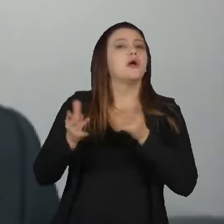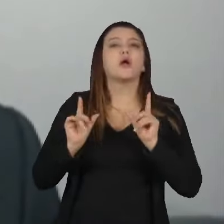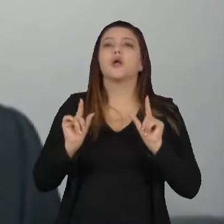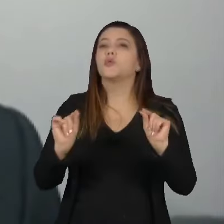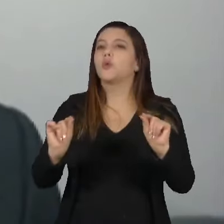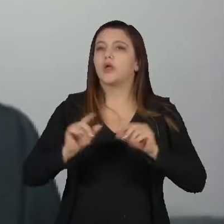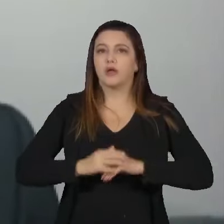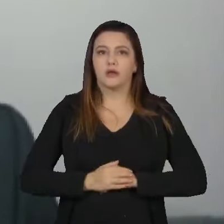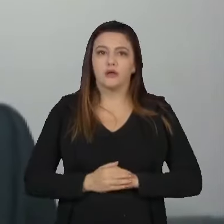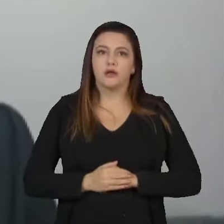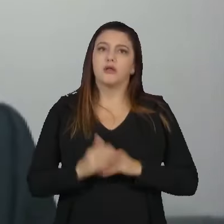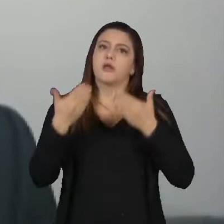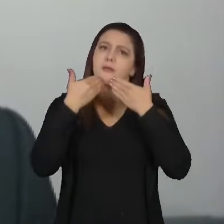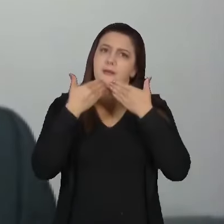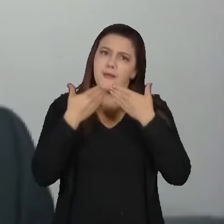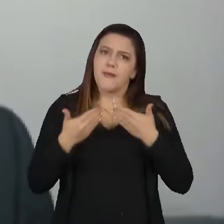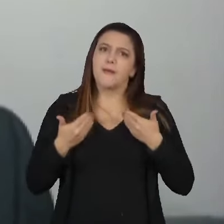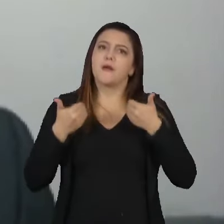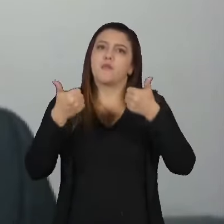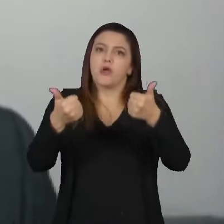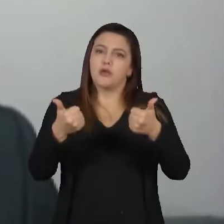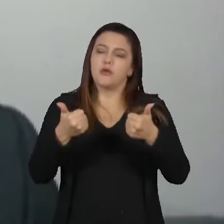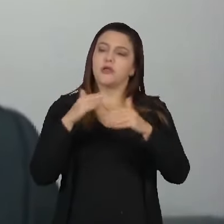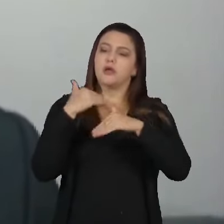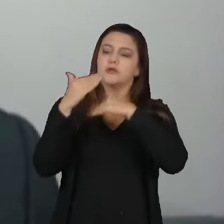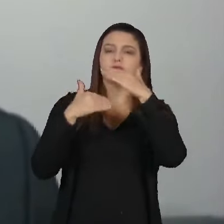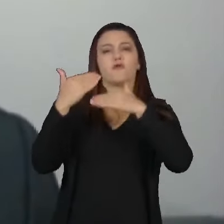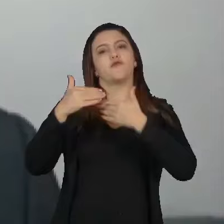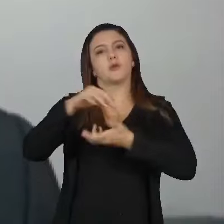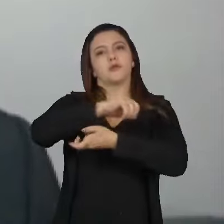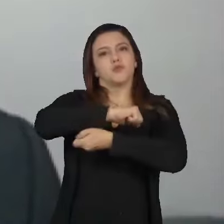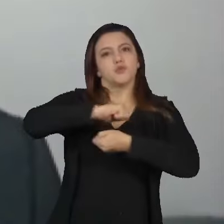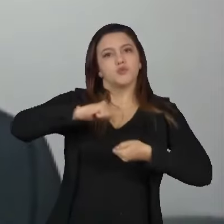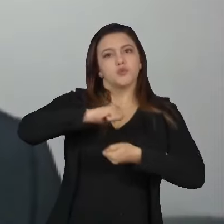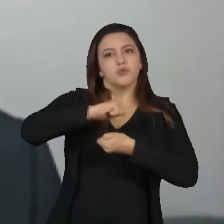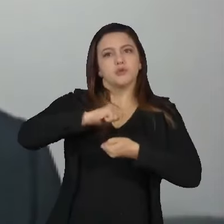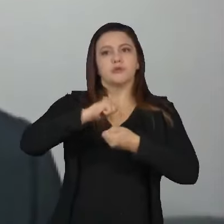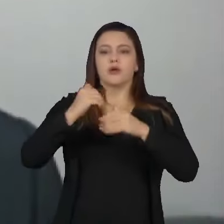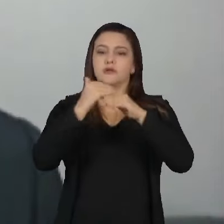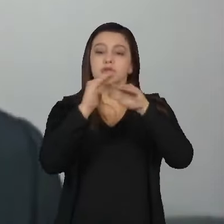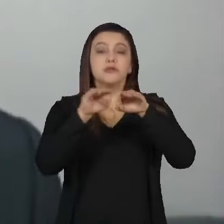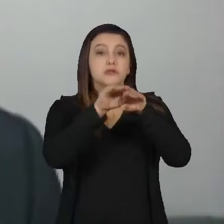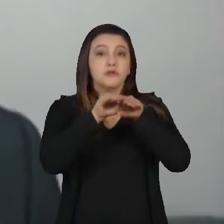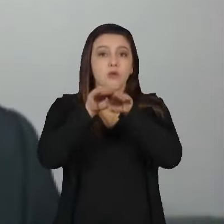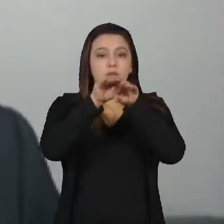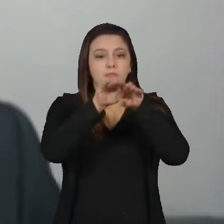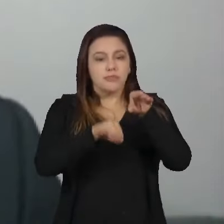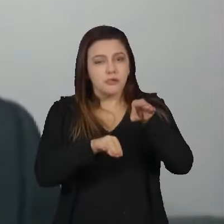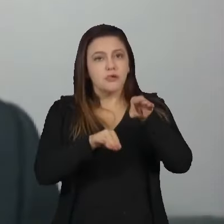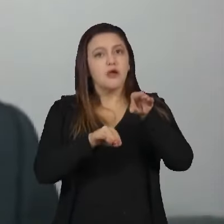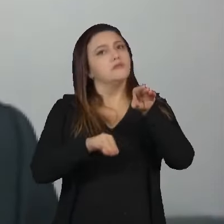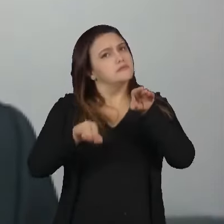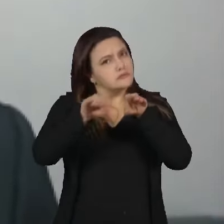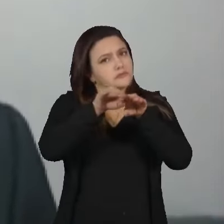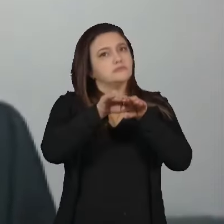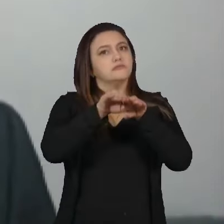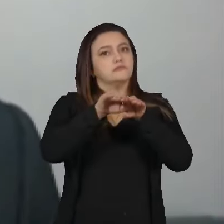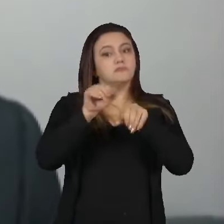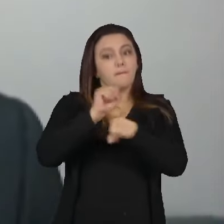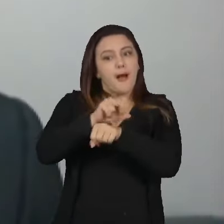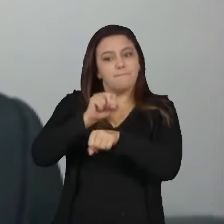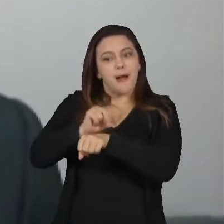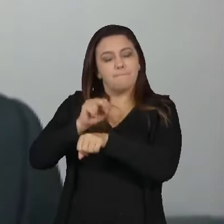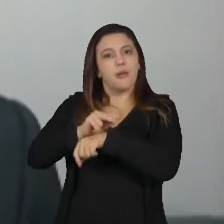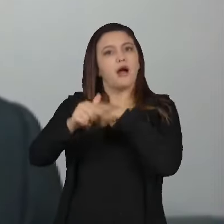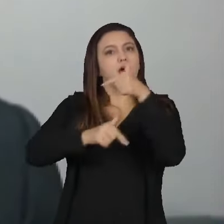melhoria no desenvolvimento sustentável, diminuição de desigualdades, geração de emprego.